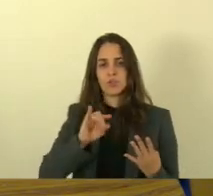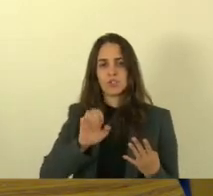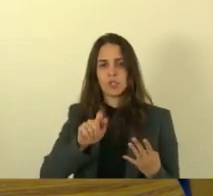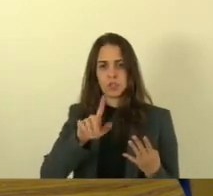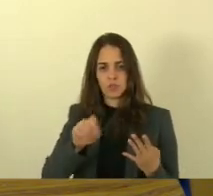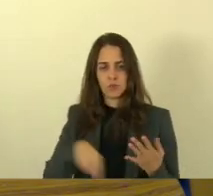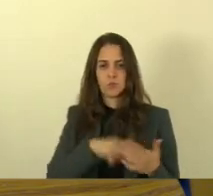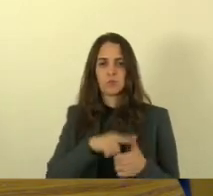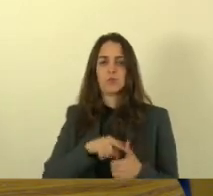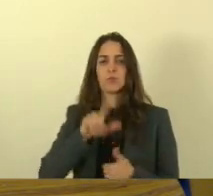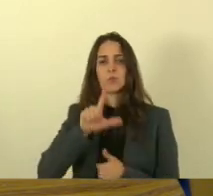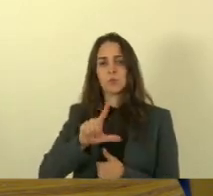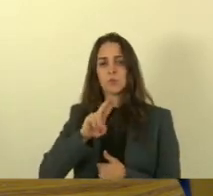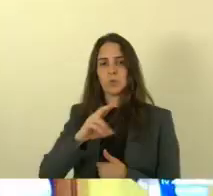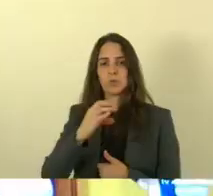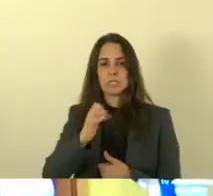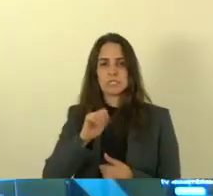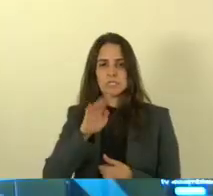Luciana